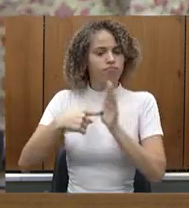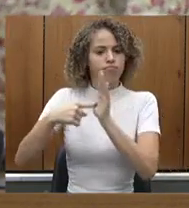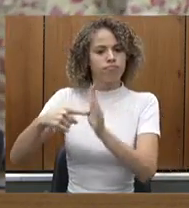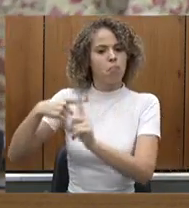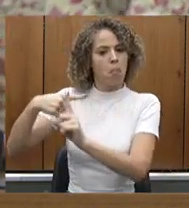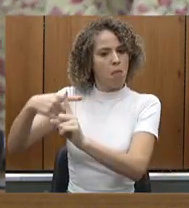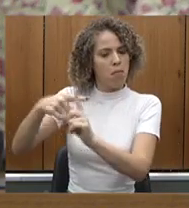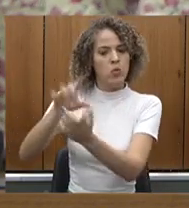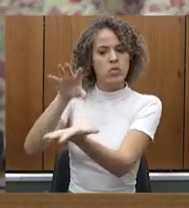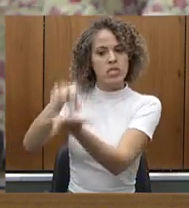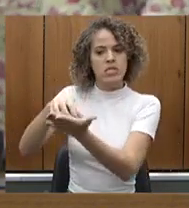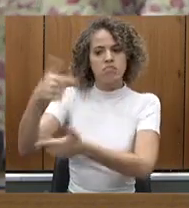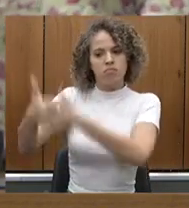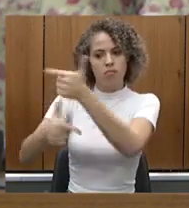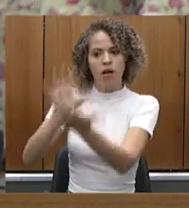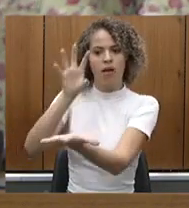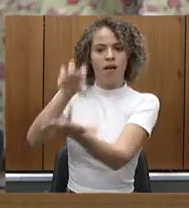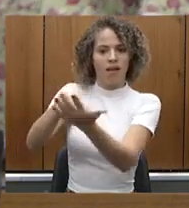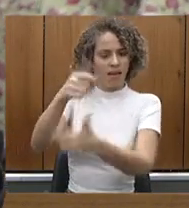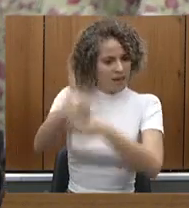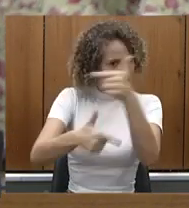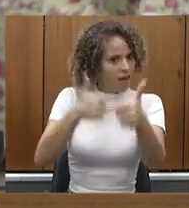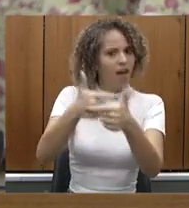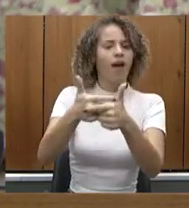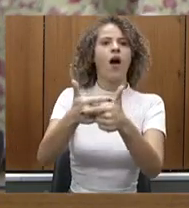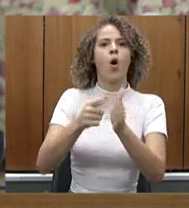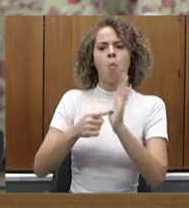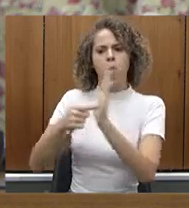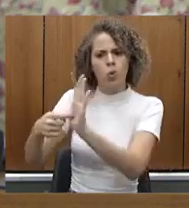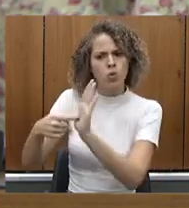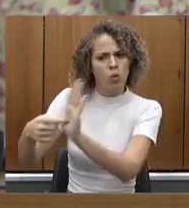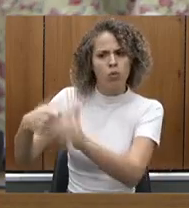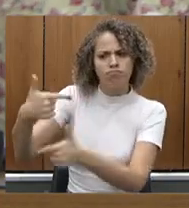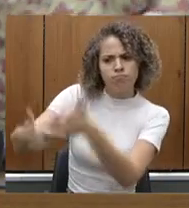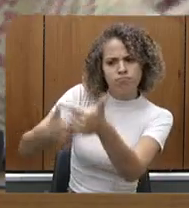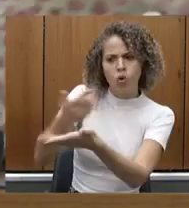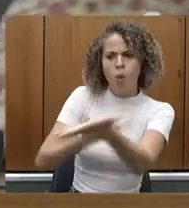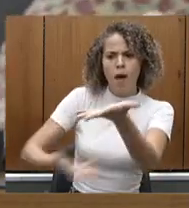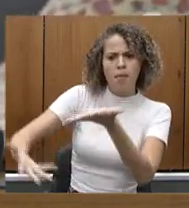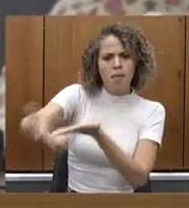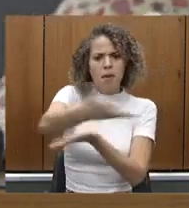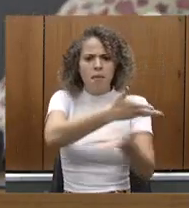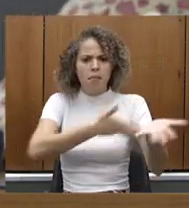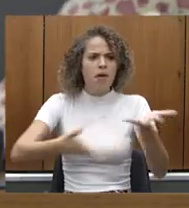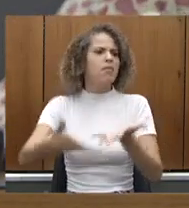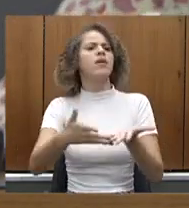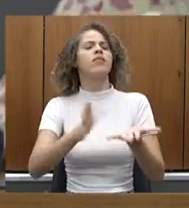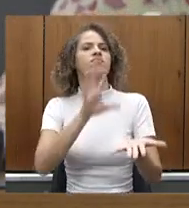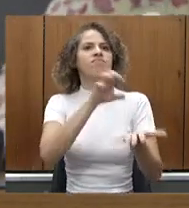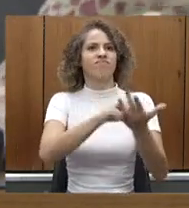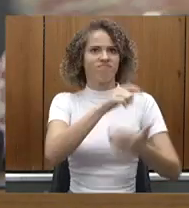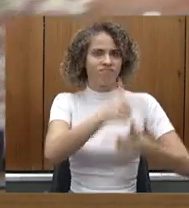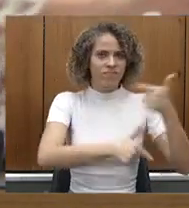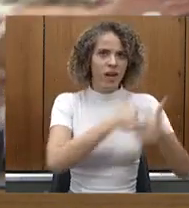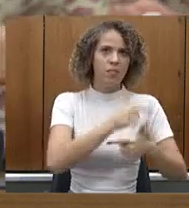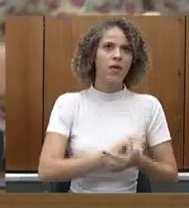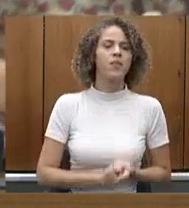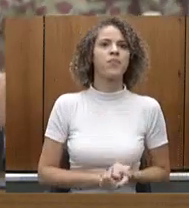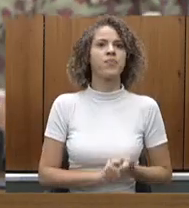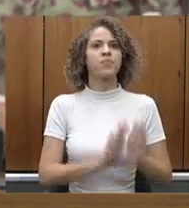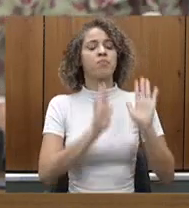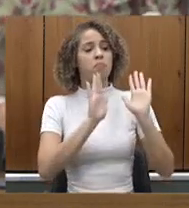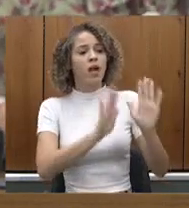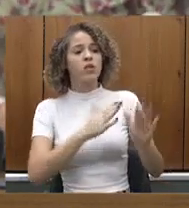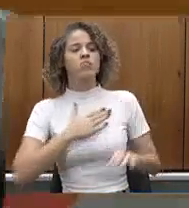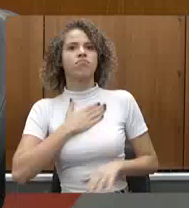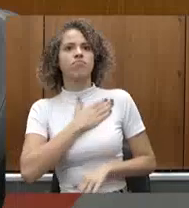setores do nosso Estado conduziu da melhor forma possível então eu te parabenizo e a sua equipe mas gostaria